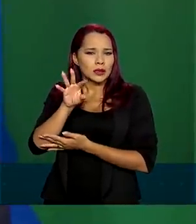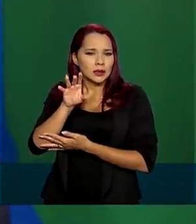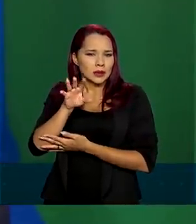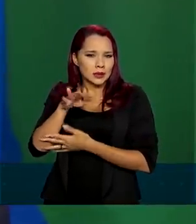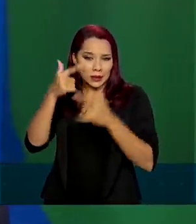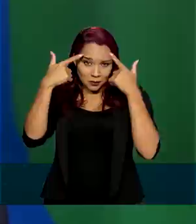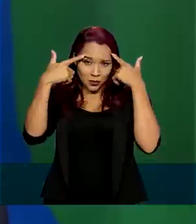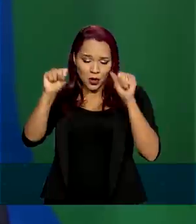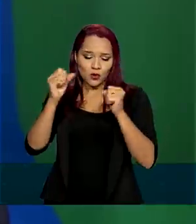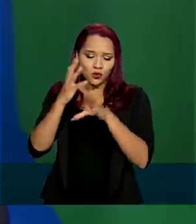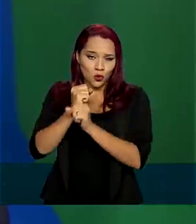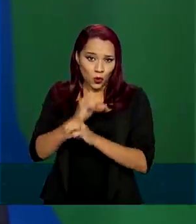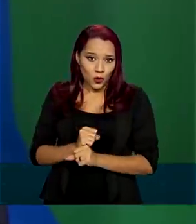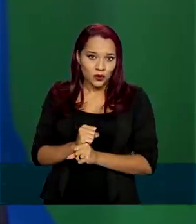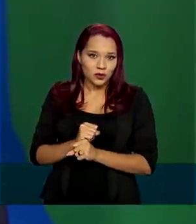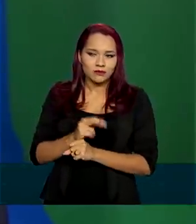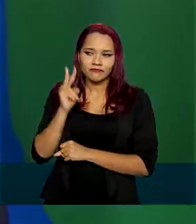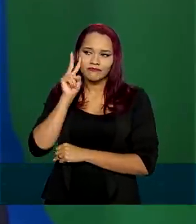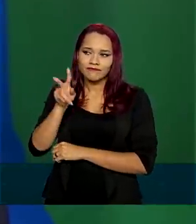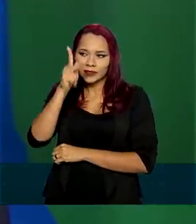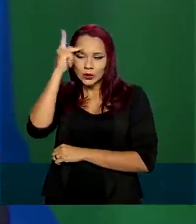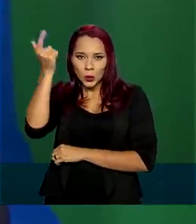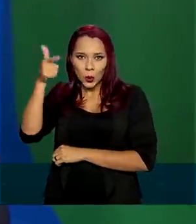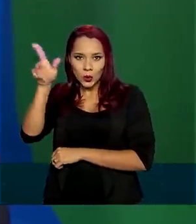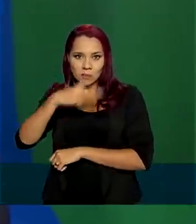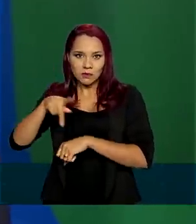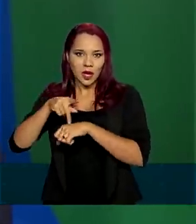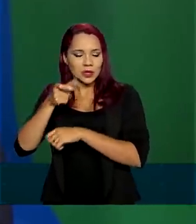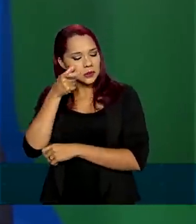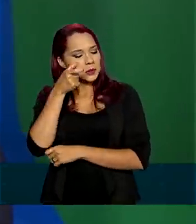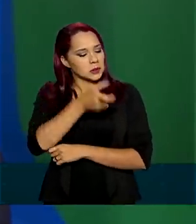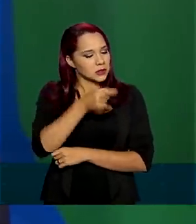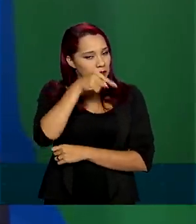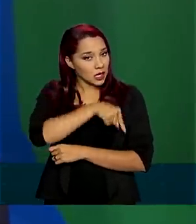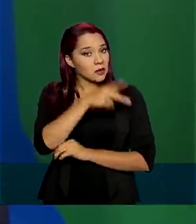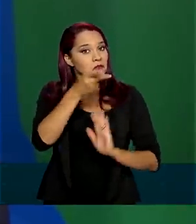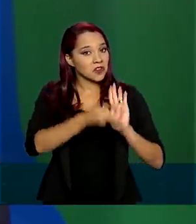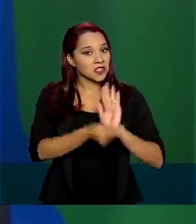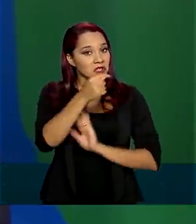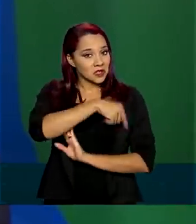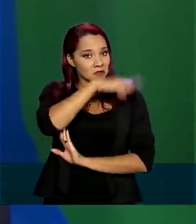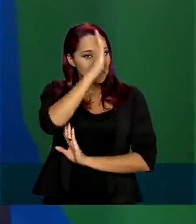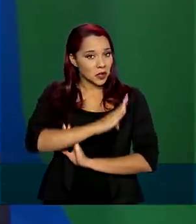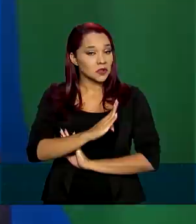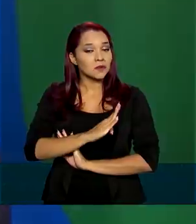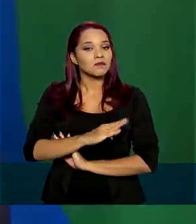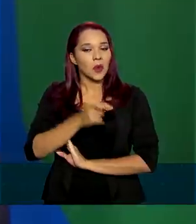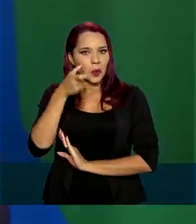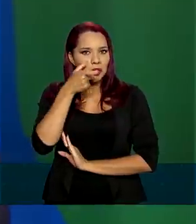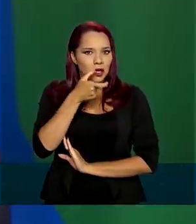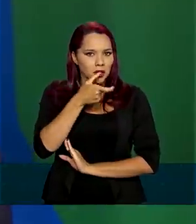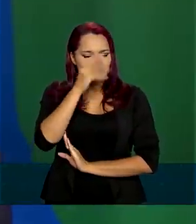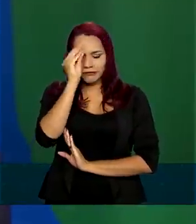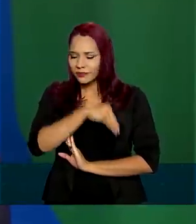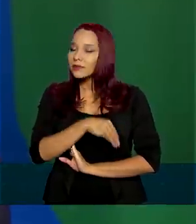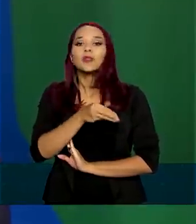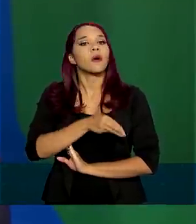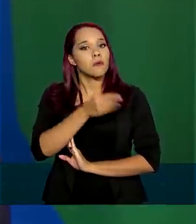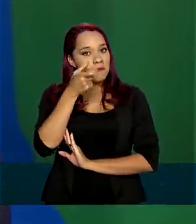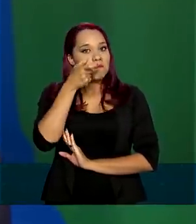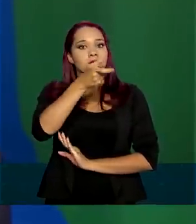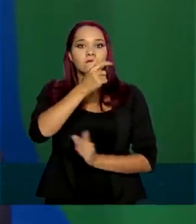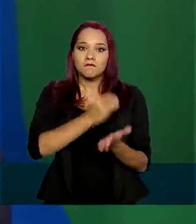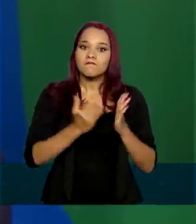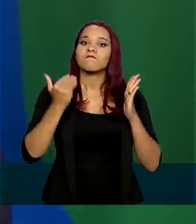percebendo o investidor estrangeiro interessado nos nossos projetos. Ou seja, o interesse não caiu, pelo contrário, aumentou e